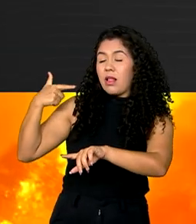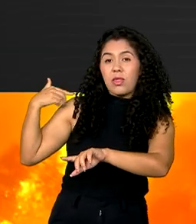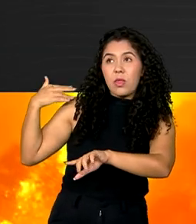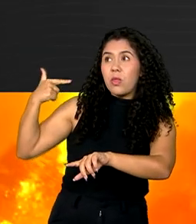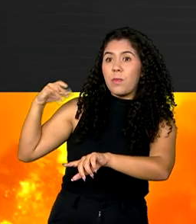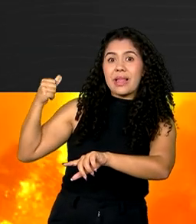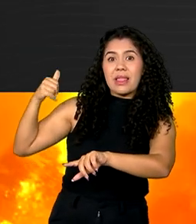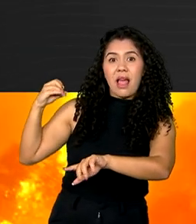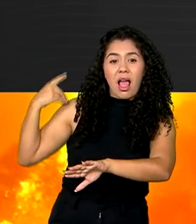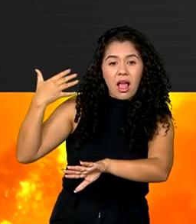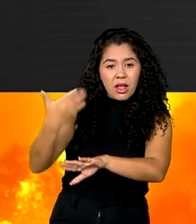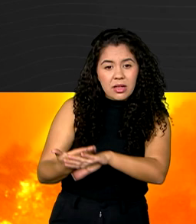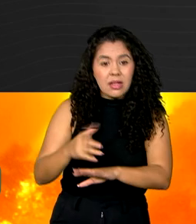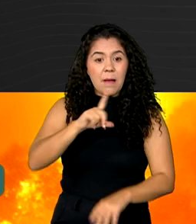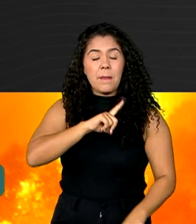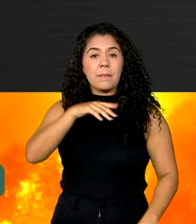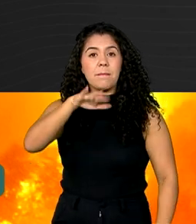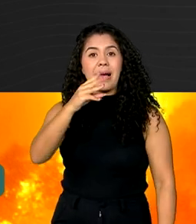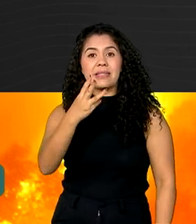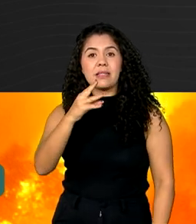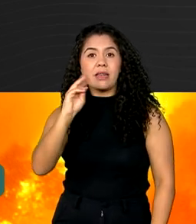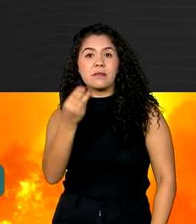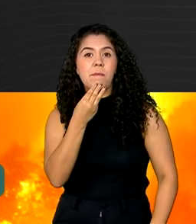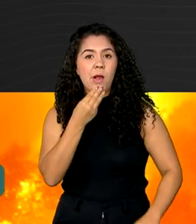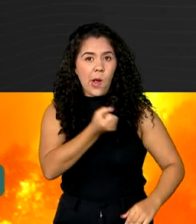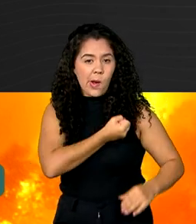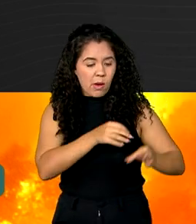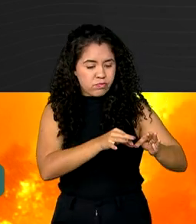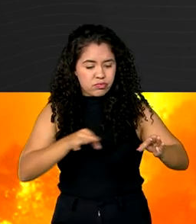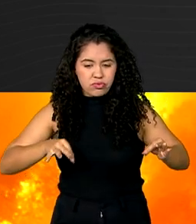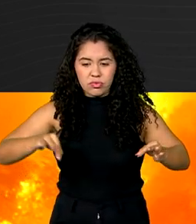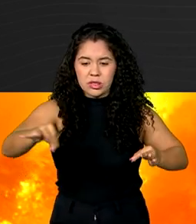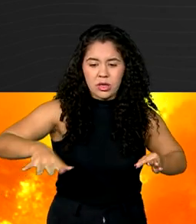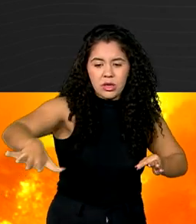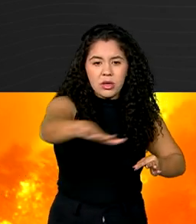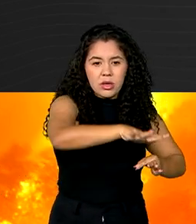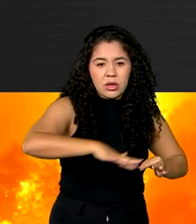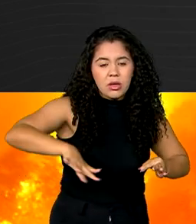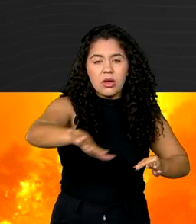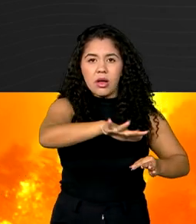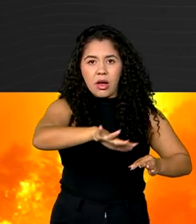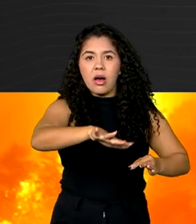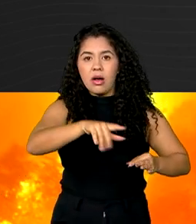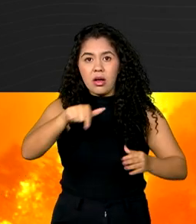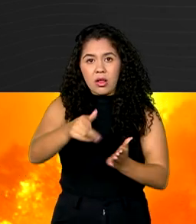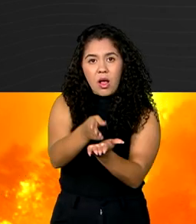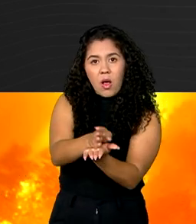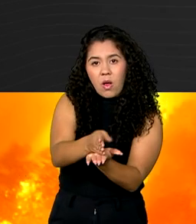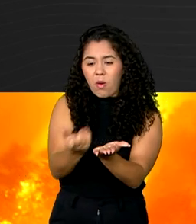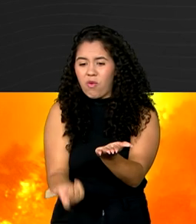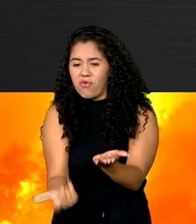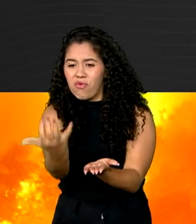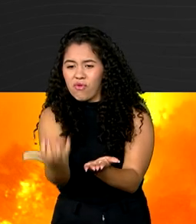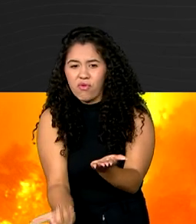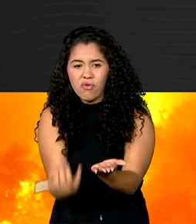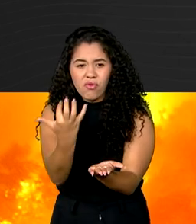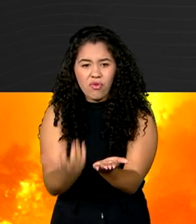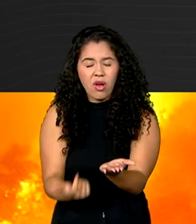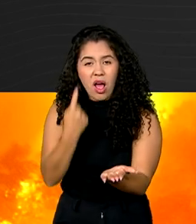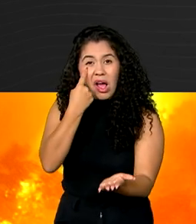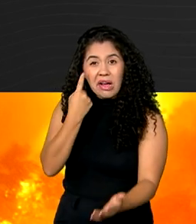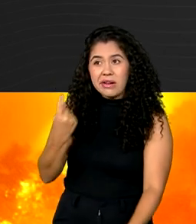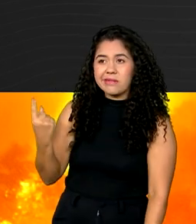mais de 3 milhões de hectares queimados este ano. O fogo no país vizinho já ameaça a Serra do Amolar, santuário da